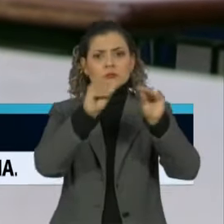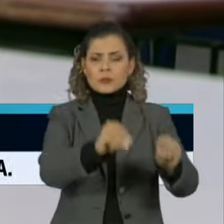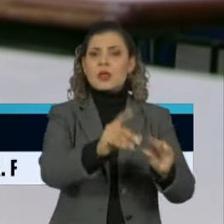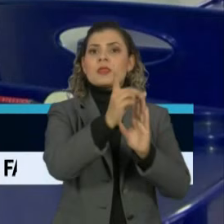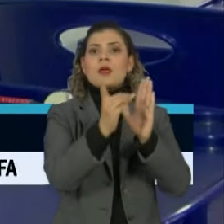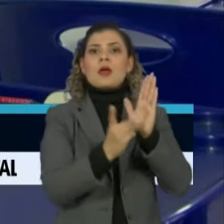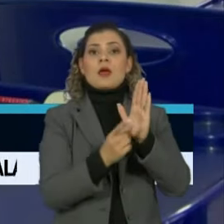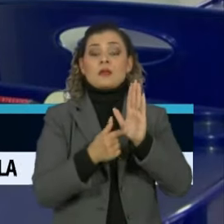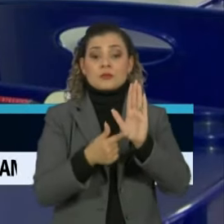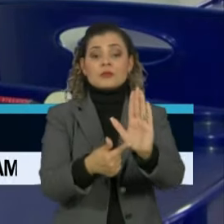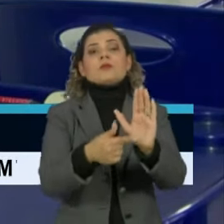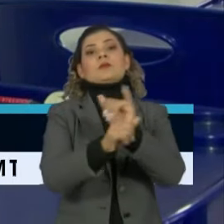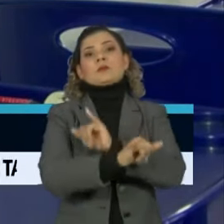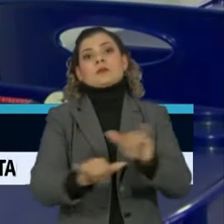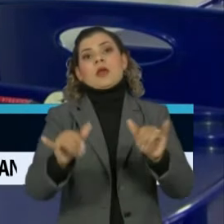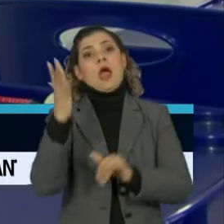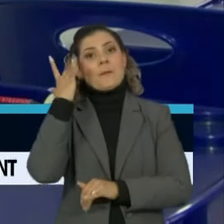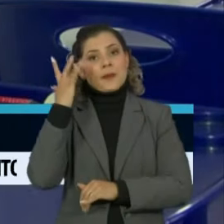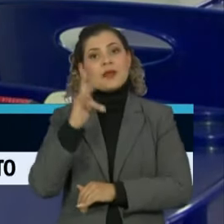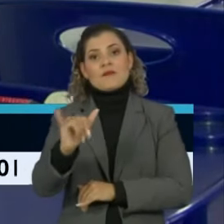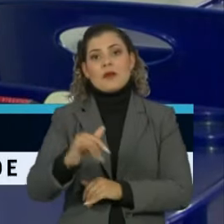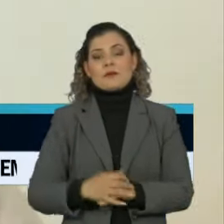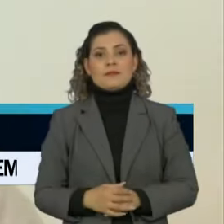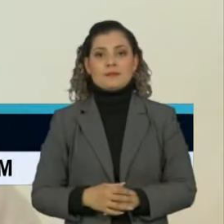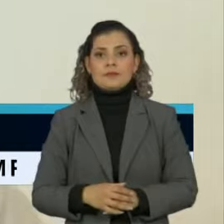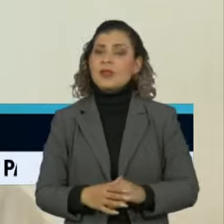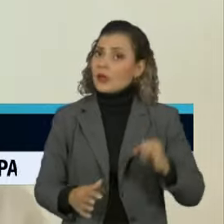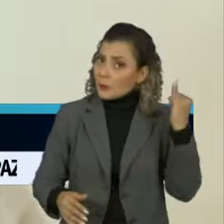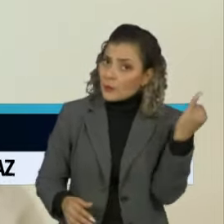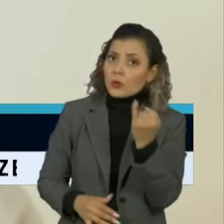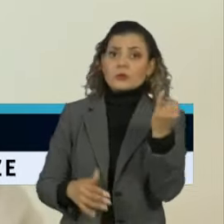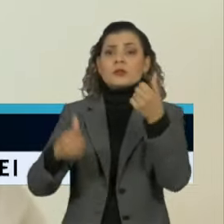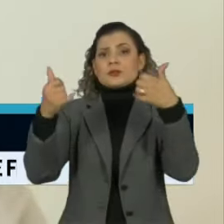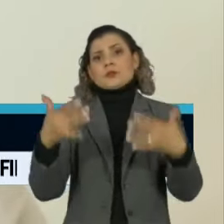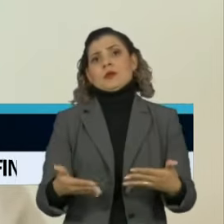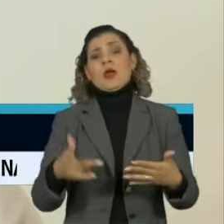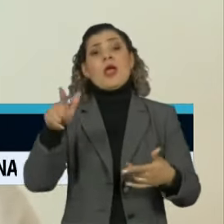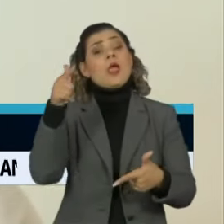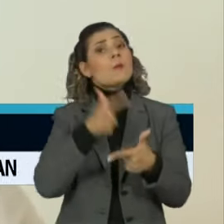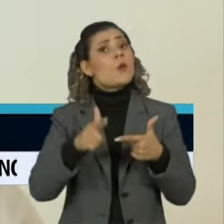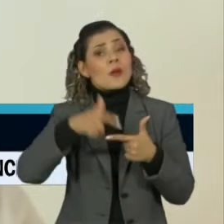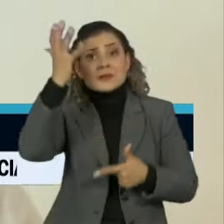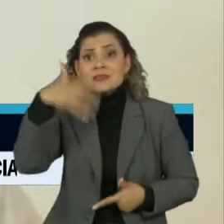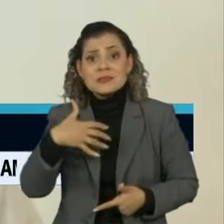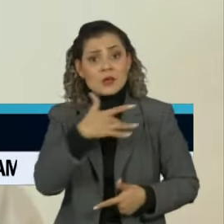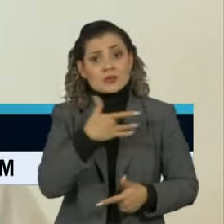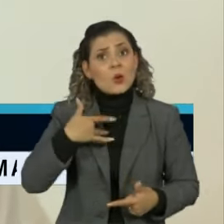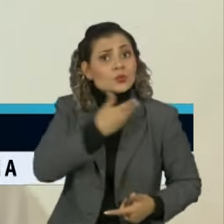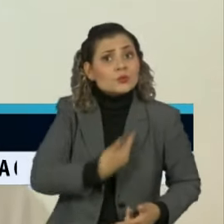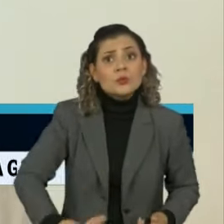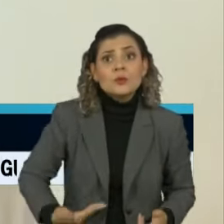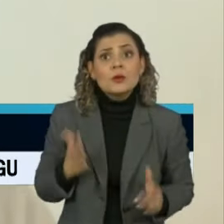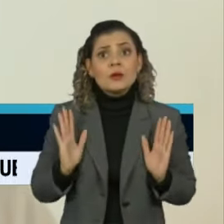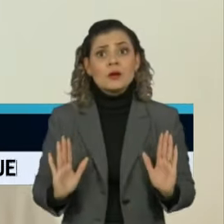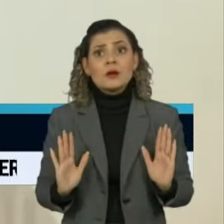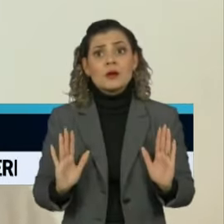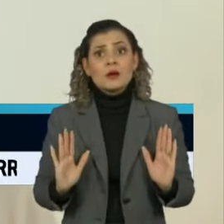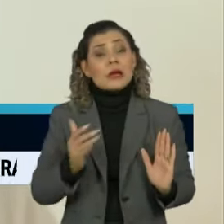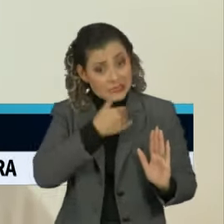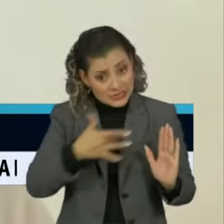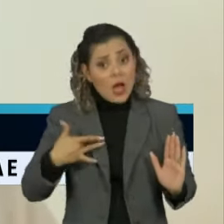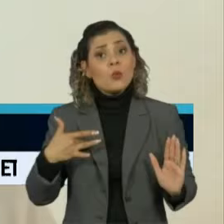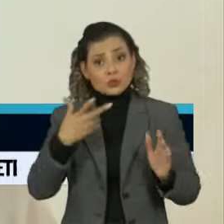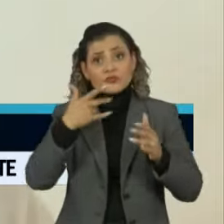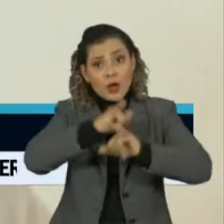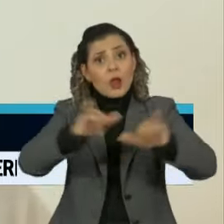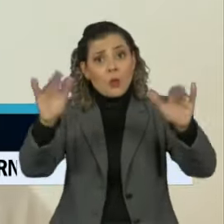decreto que deve ser publicado nesta quarta-feira. É importante dizer, é uma crise de saúde pública. Foi a saúde que falou que teríamos